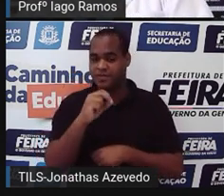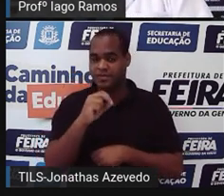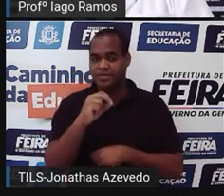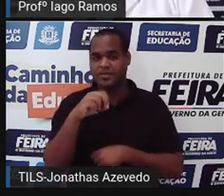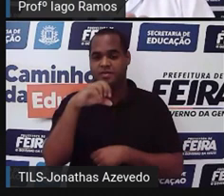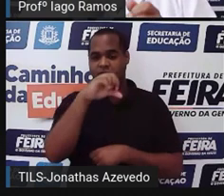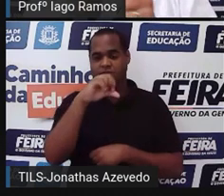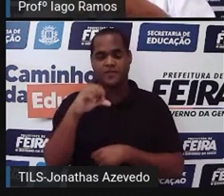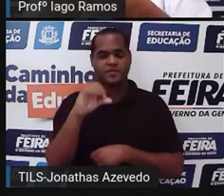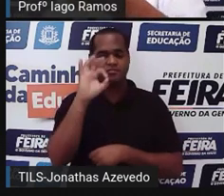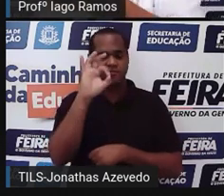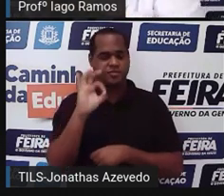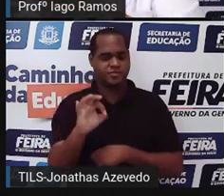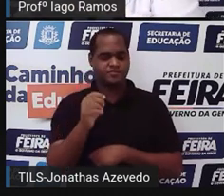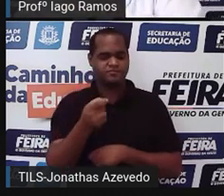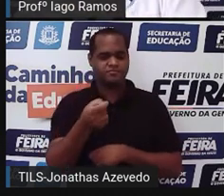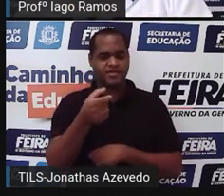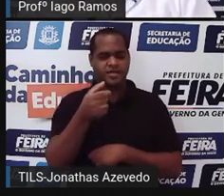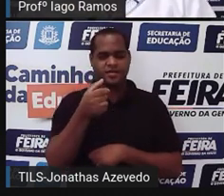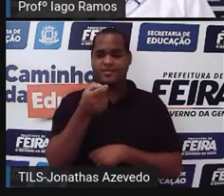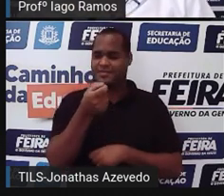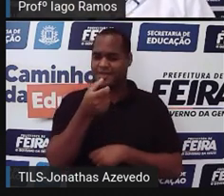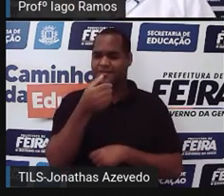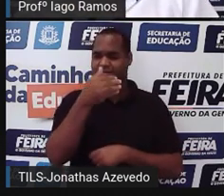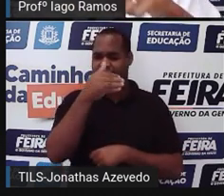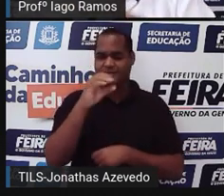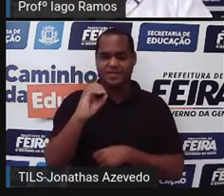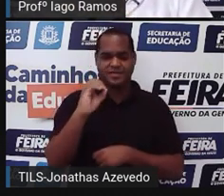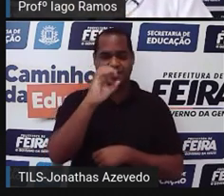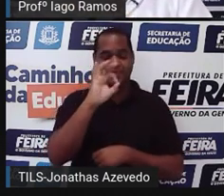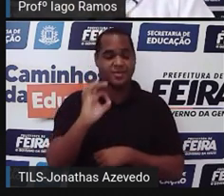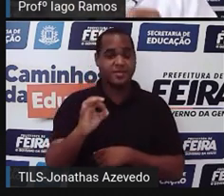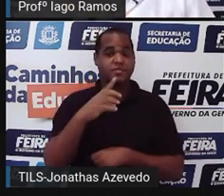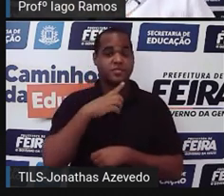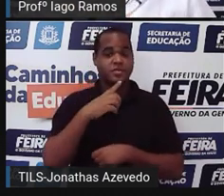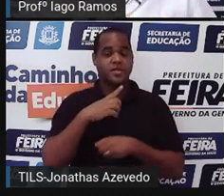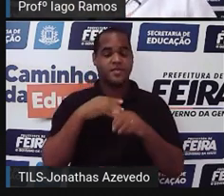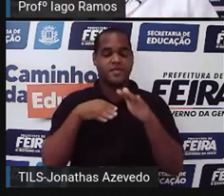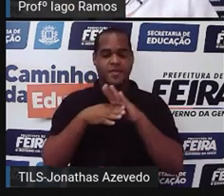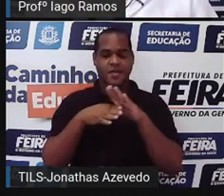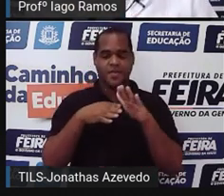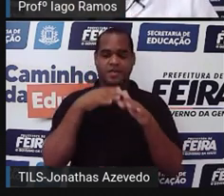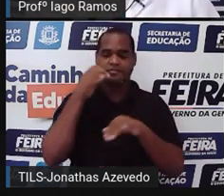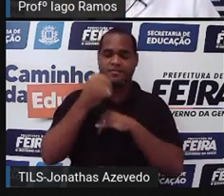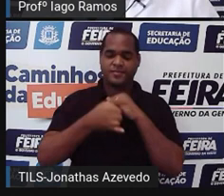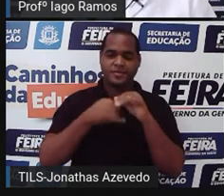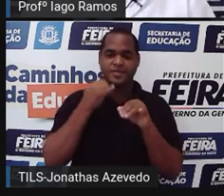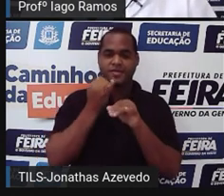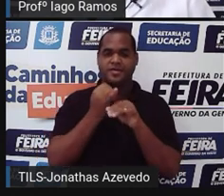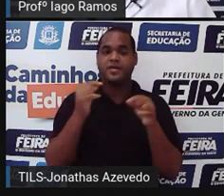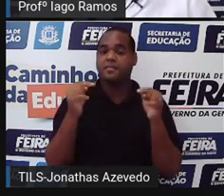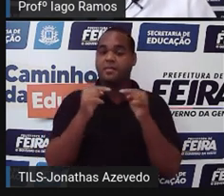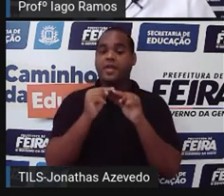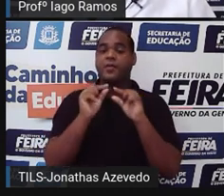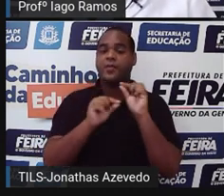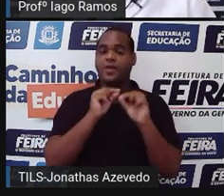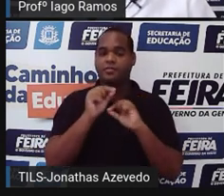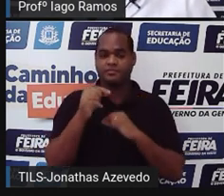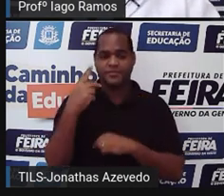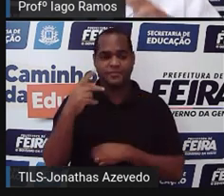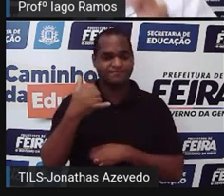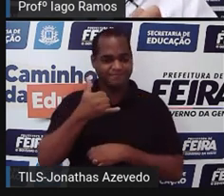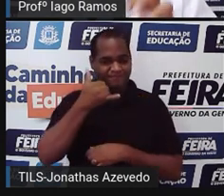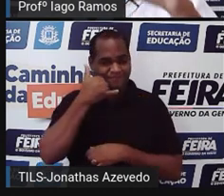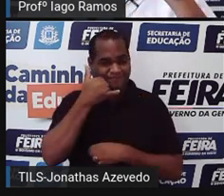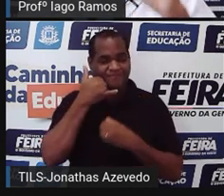99%, ou seja, quase todas as pessoas, acessaram a internet através do celular. Tá bom?